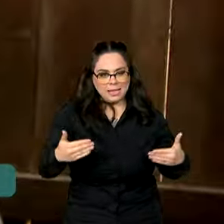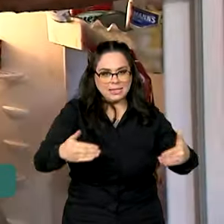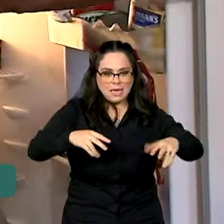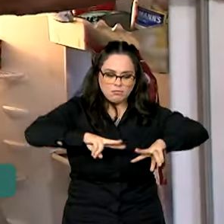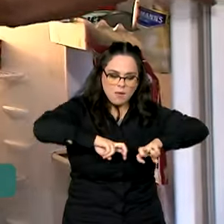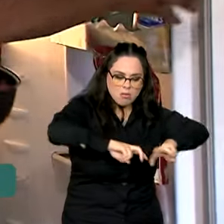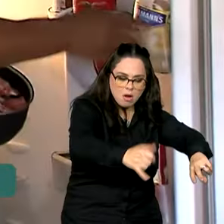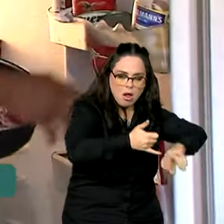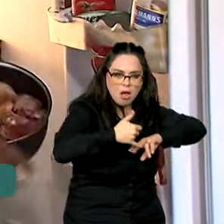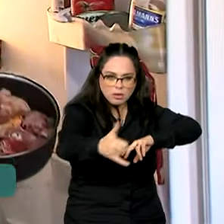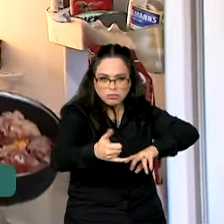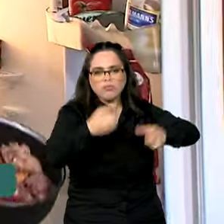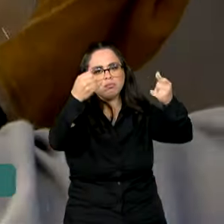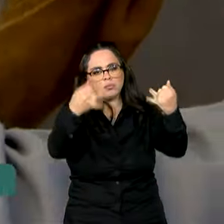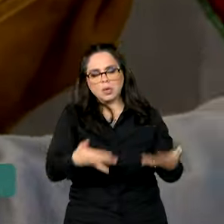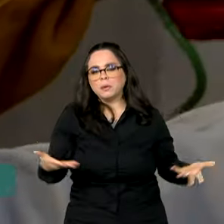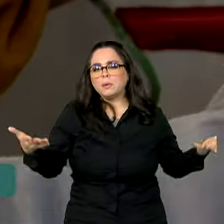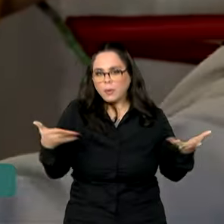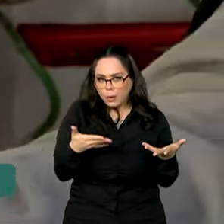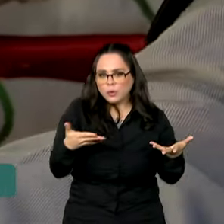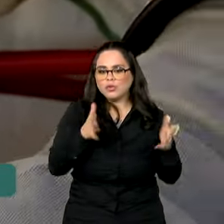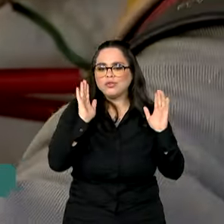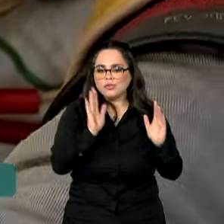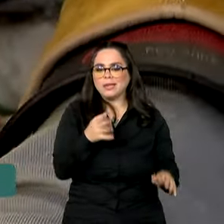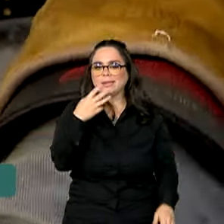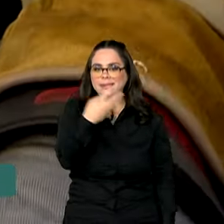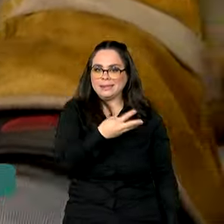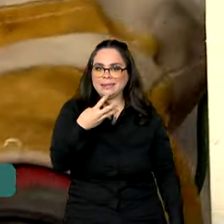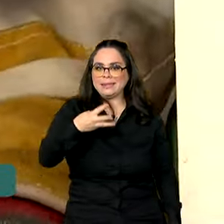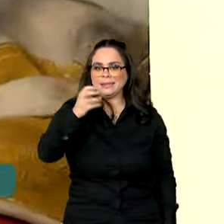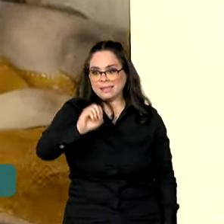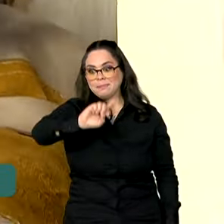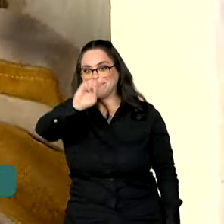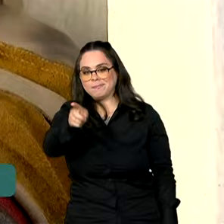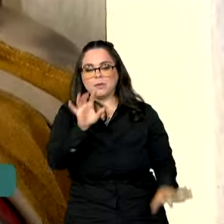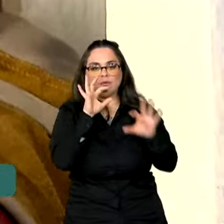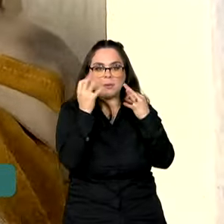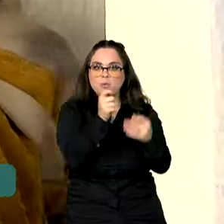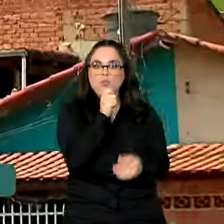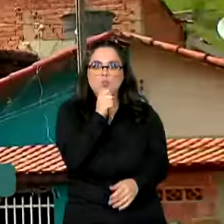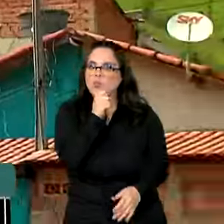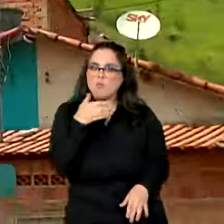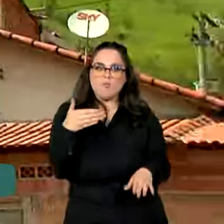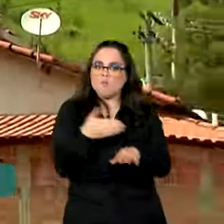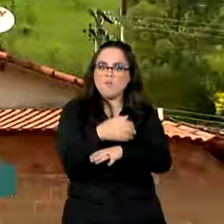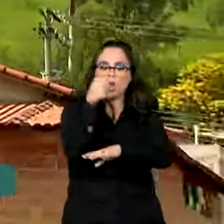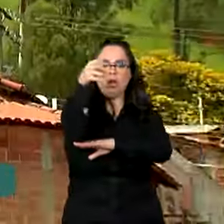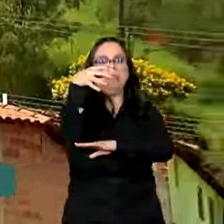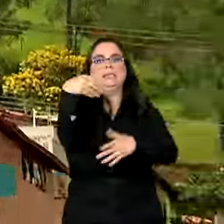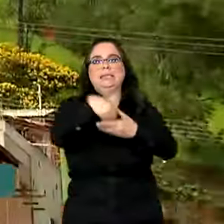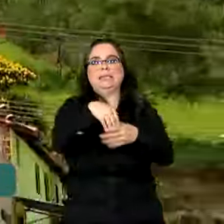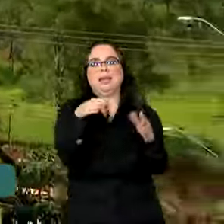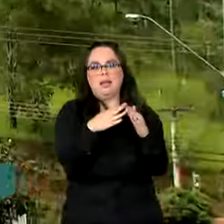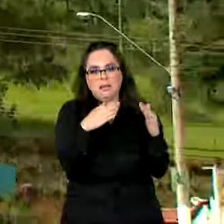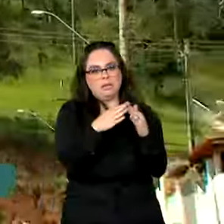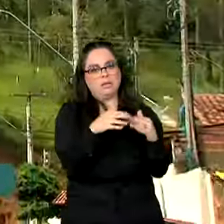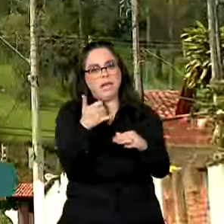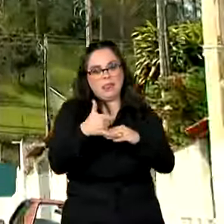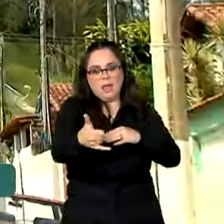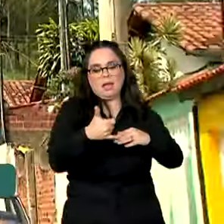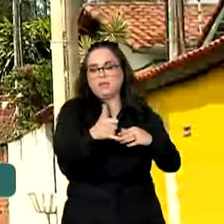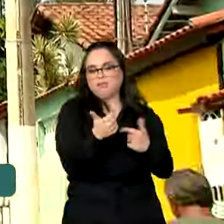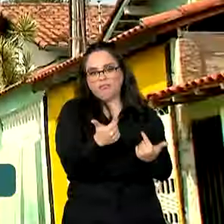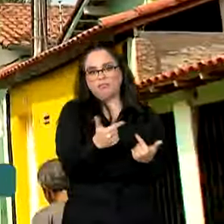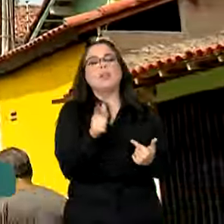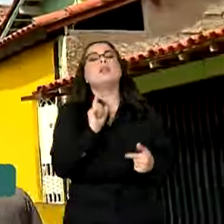Minas e Energia, hoje, 330 mil famílias ainda não contam com energia elétrica e, por isso,